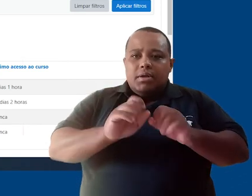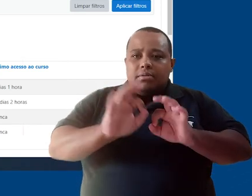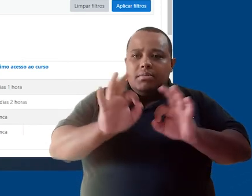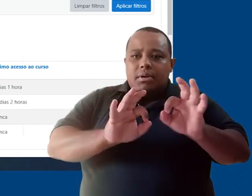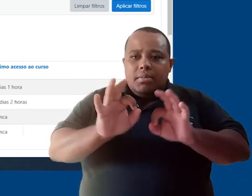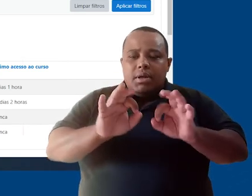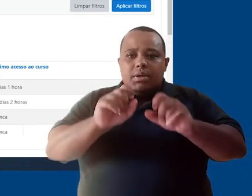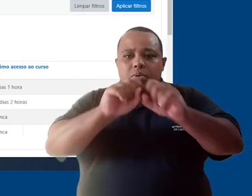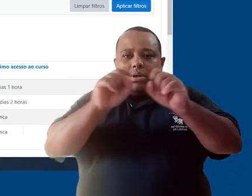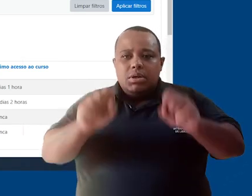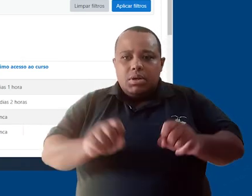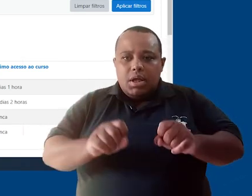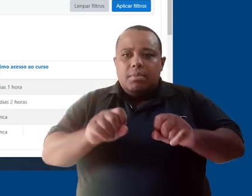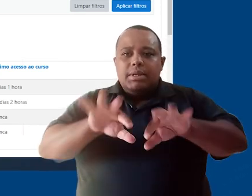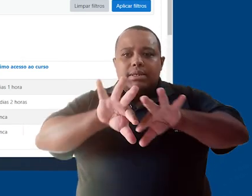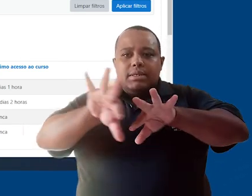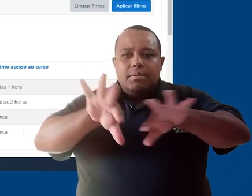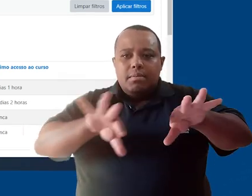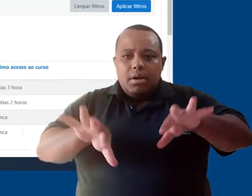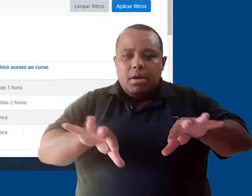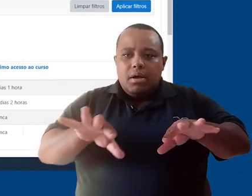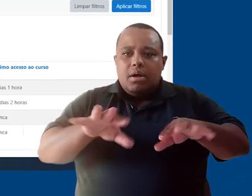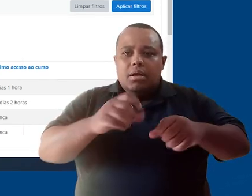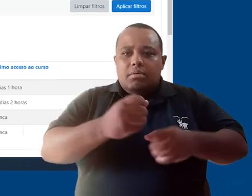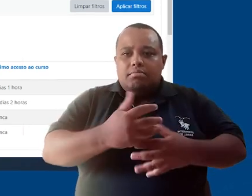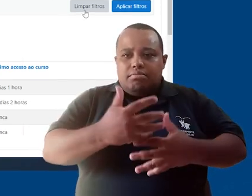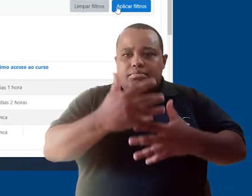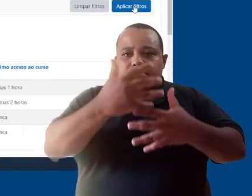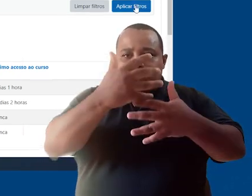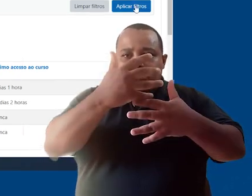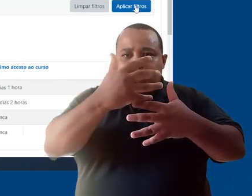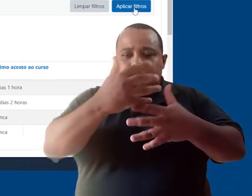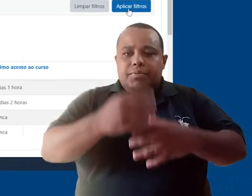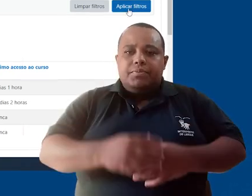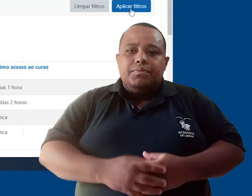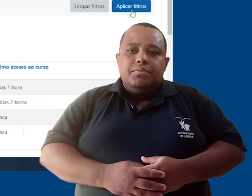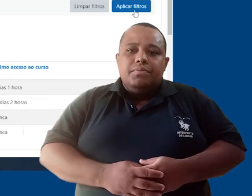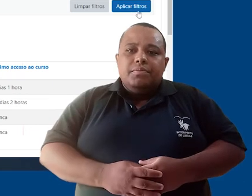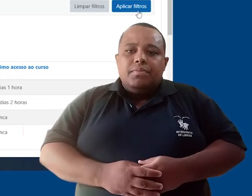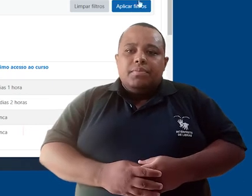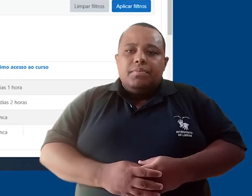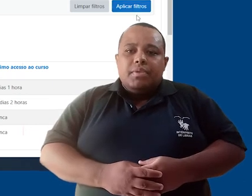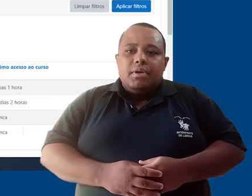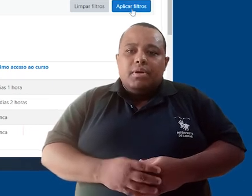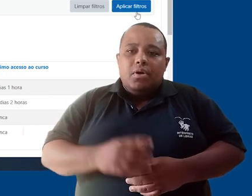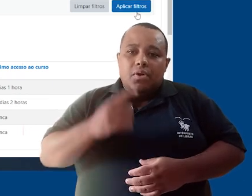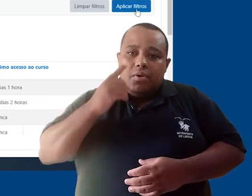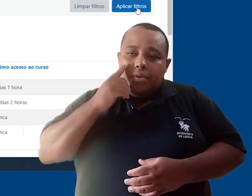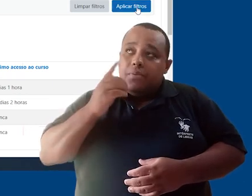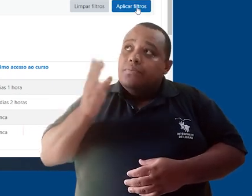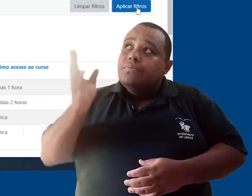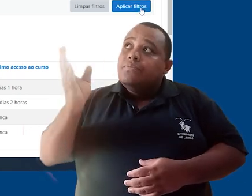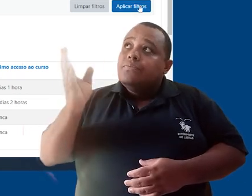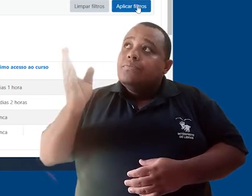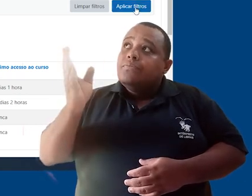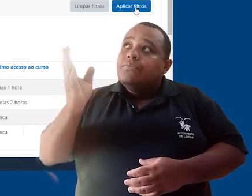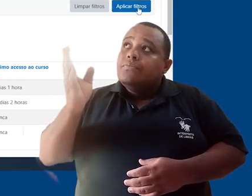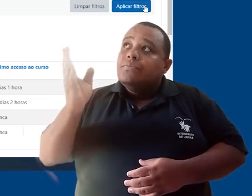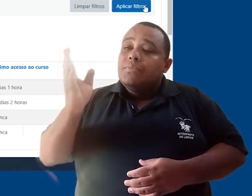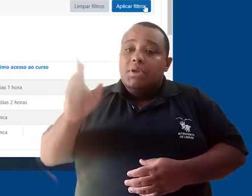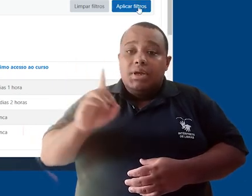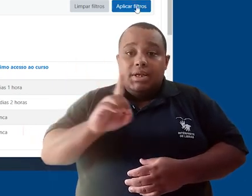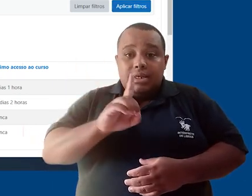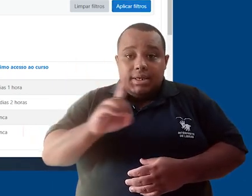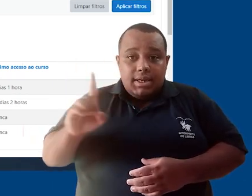onde o grupo seja grupo 1. E eu posso aplicar filtros clicando sobre esse botão, à